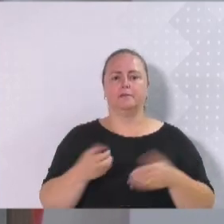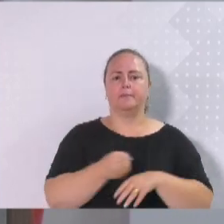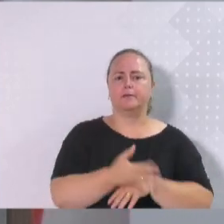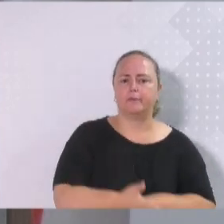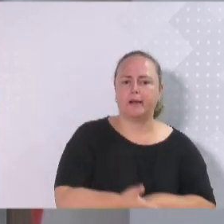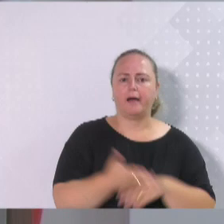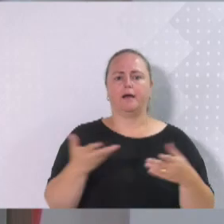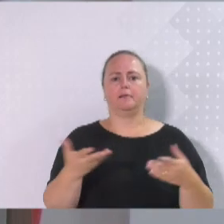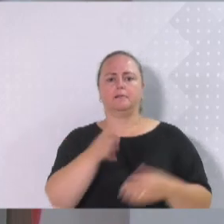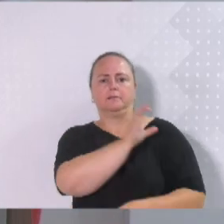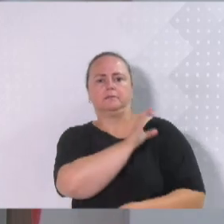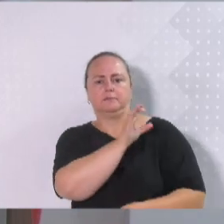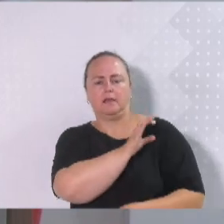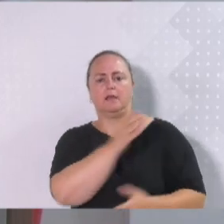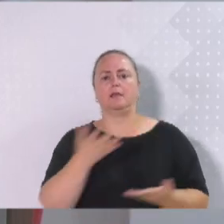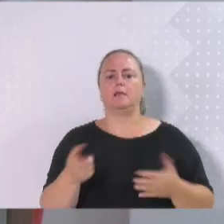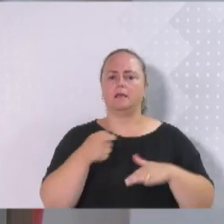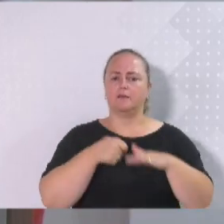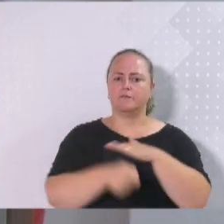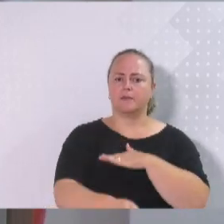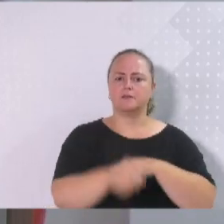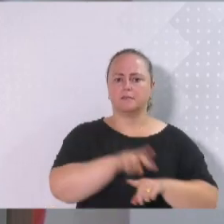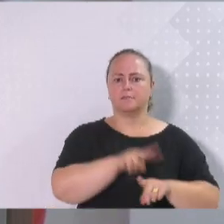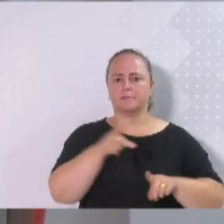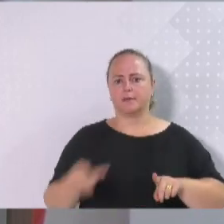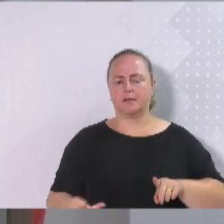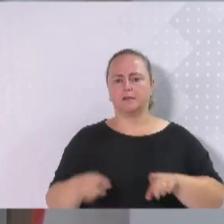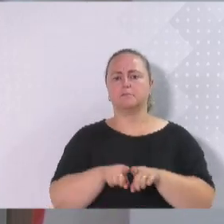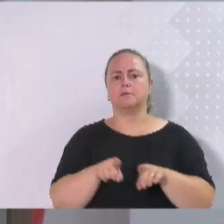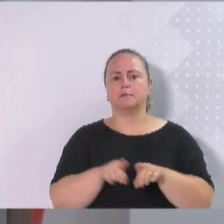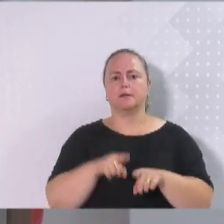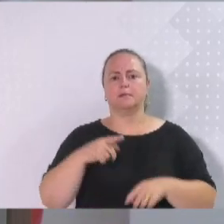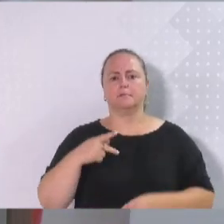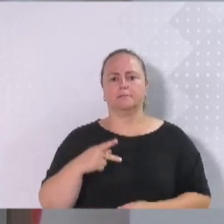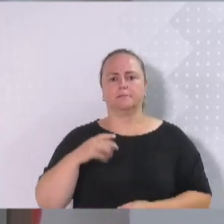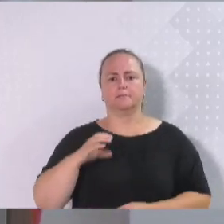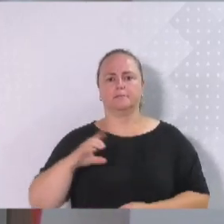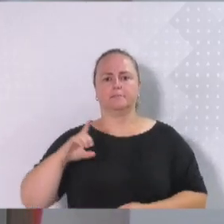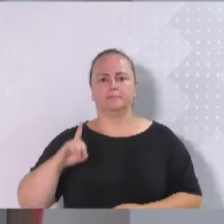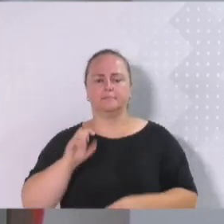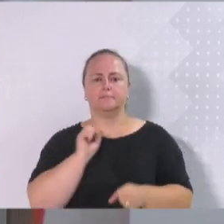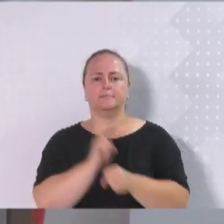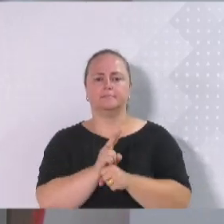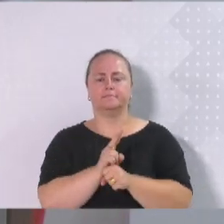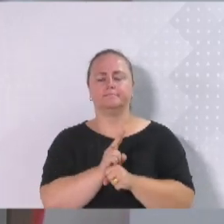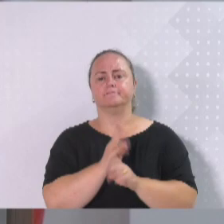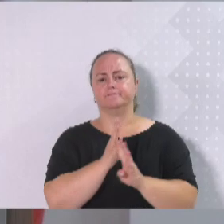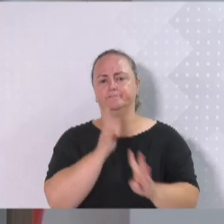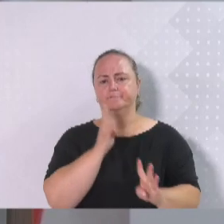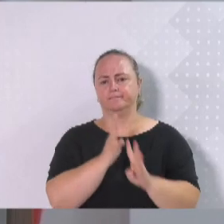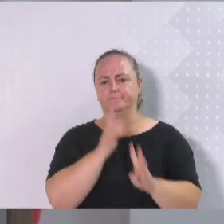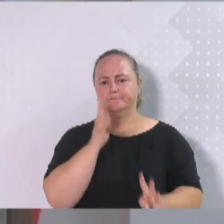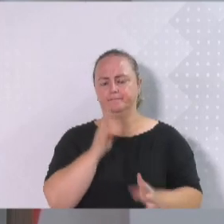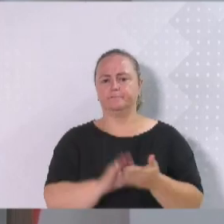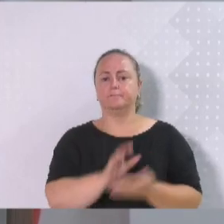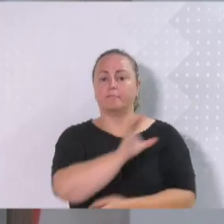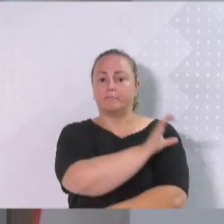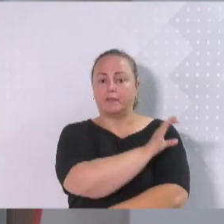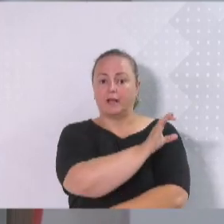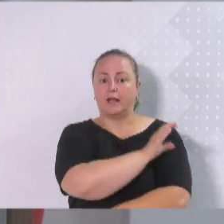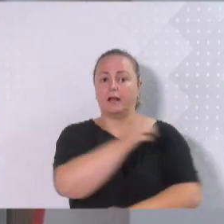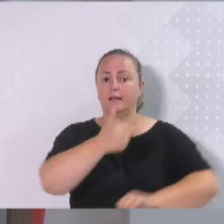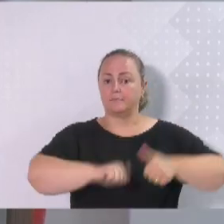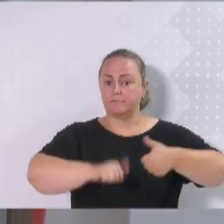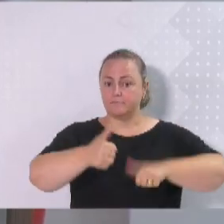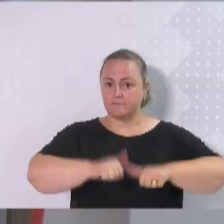investimento em contraturno e vaga presencial para PCDs nas filas de espera. Também precisamos de creches com qualidade que supram